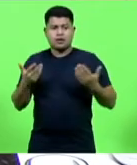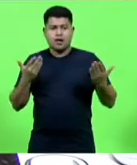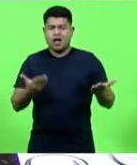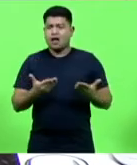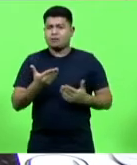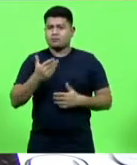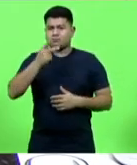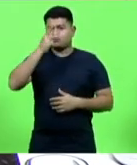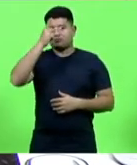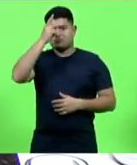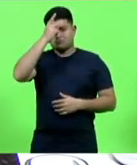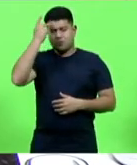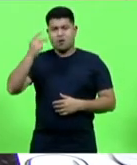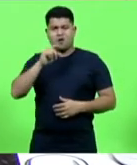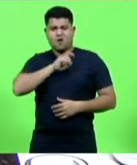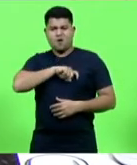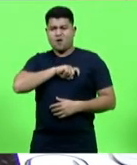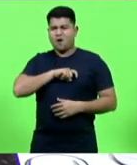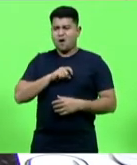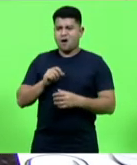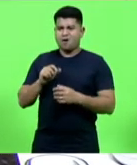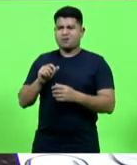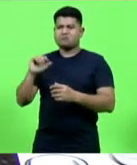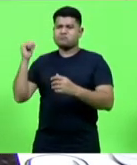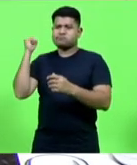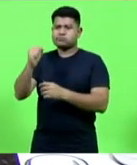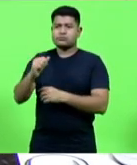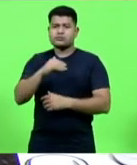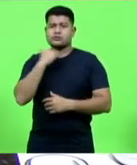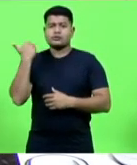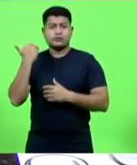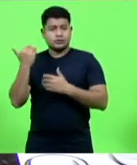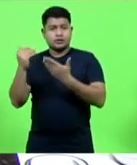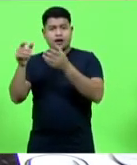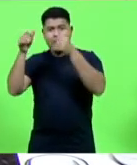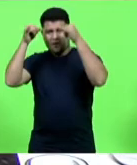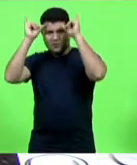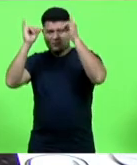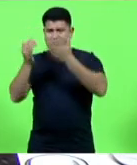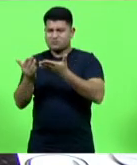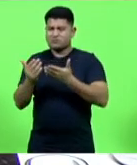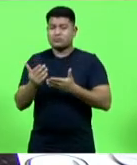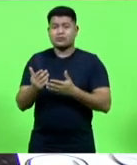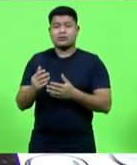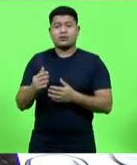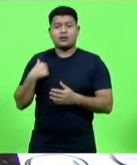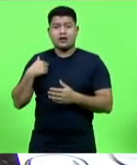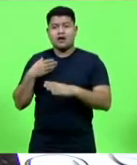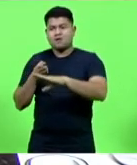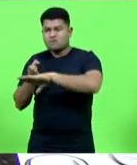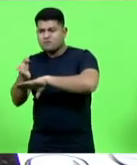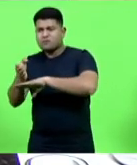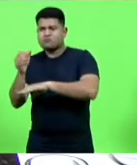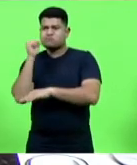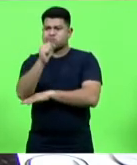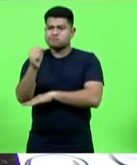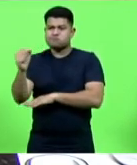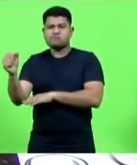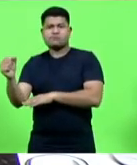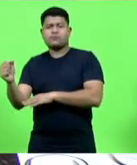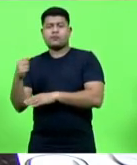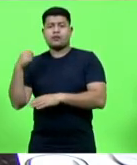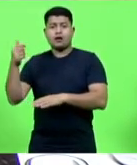ir lá matar um gado que não é dele, na pastagem de outrem, ele vai lá mata, na região